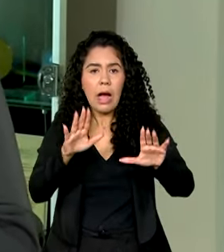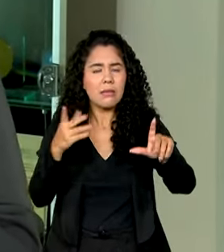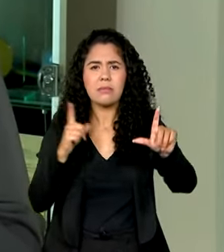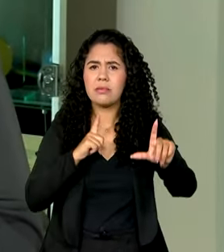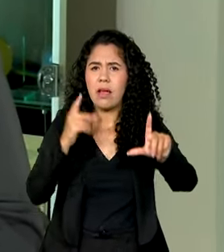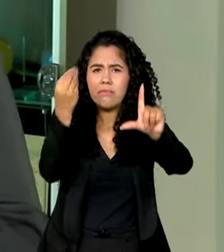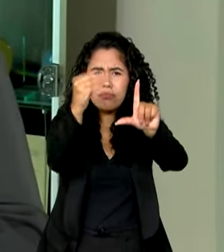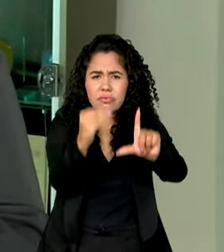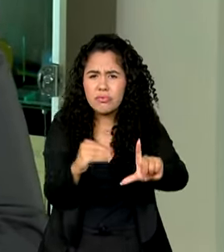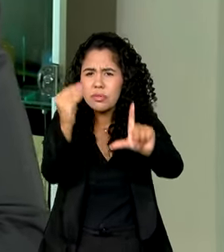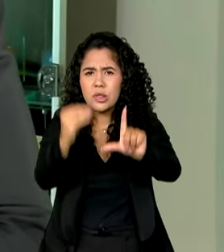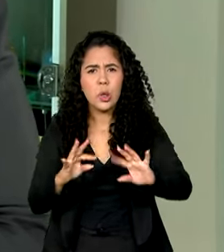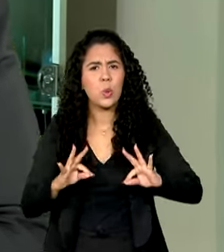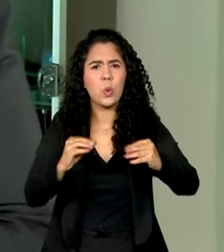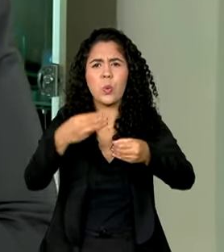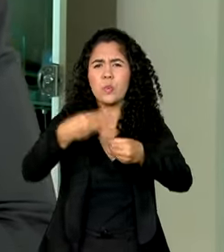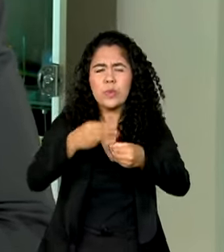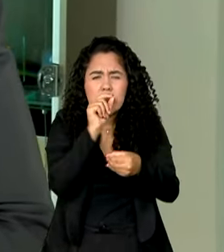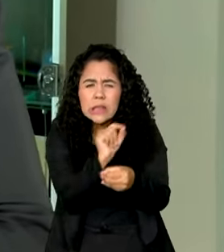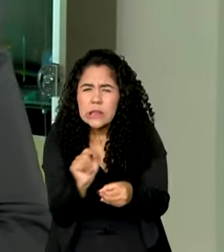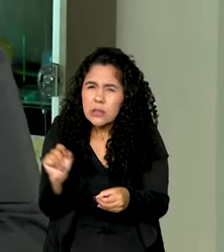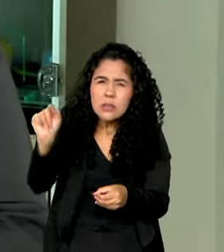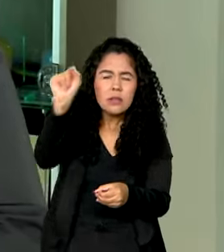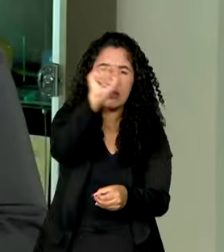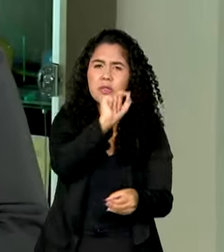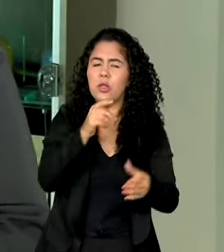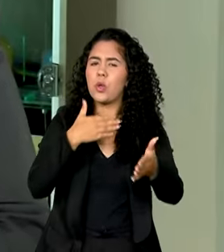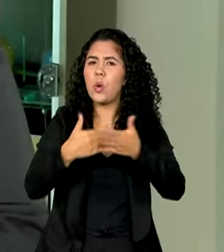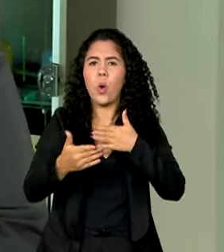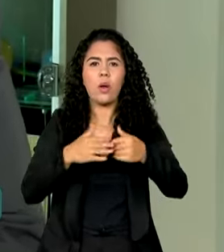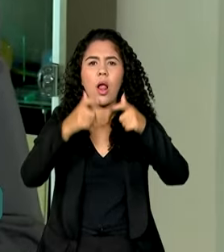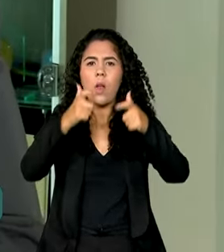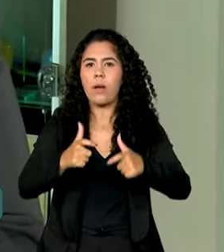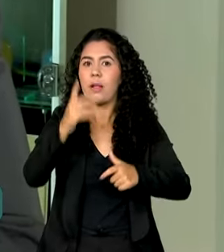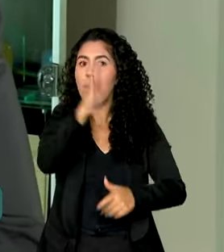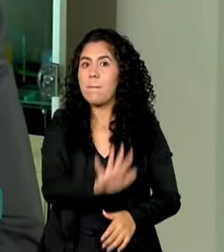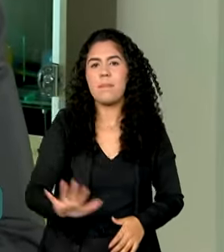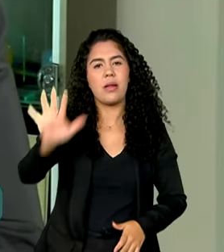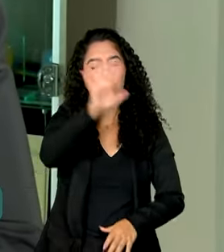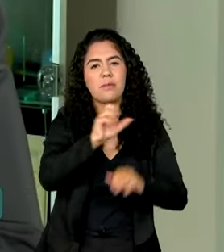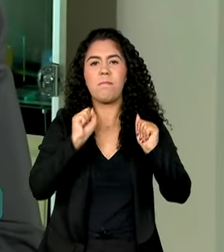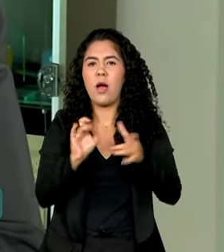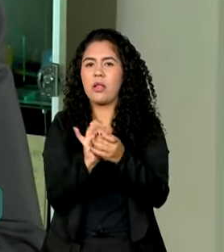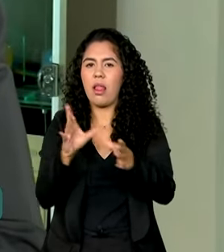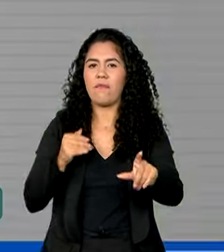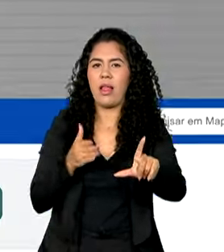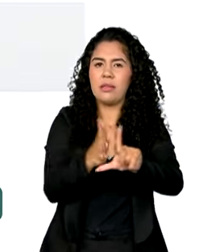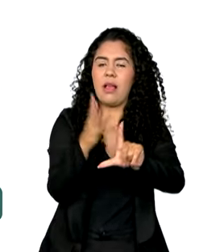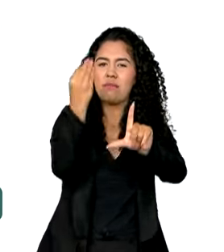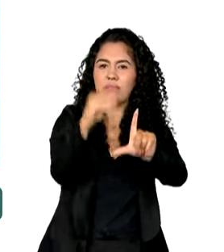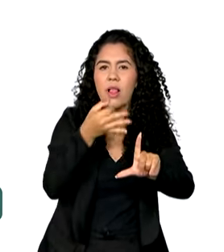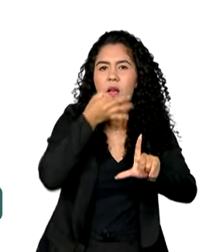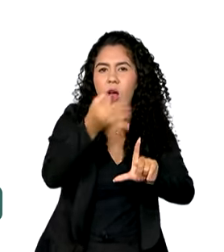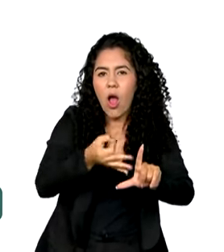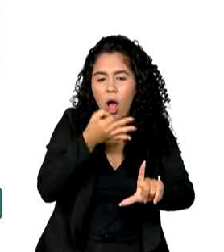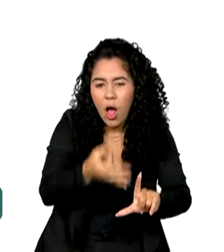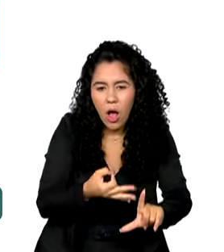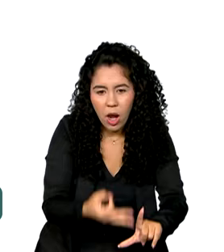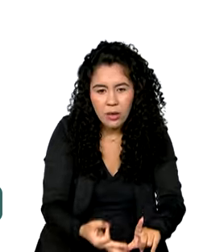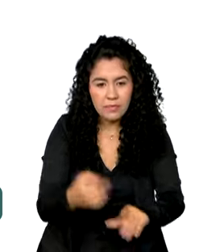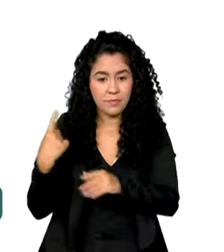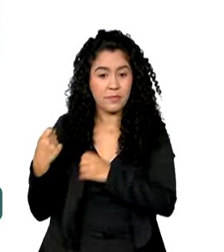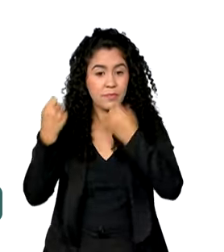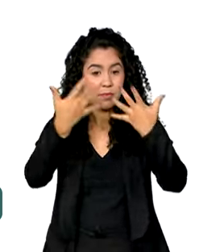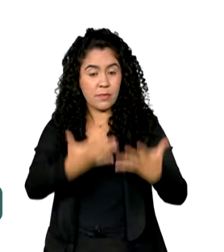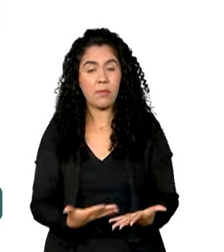os municípios e qualquer pessoa de qualquer local do Brasil pode acessar e contribuir. A plataforma utiliza